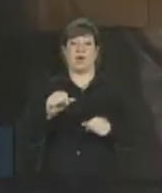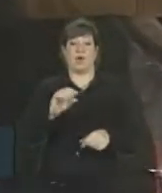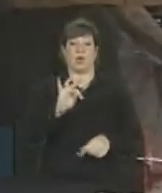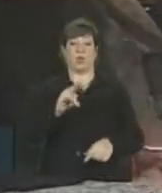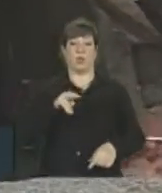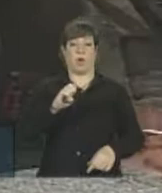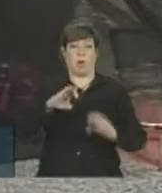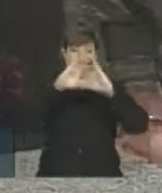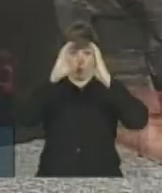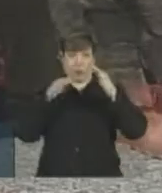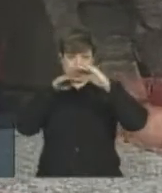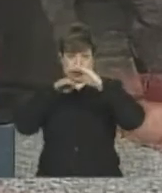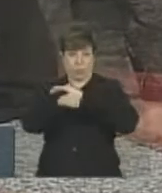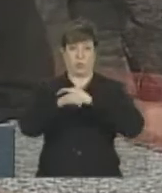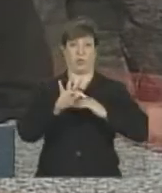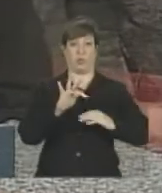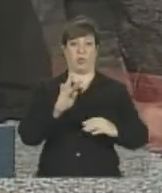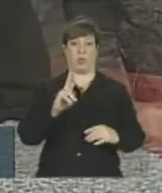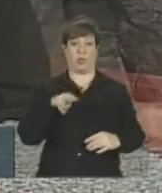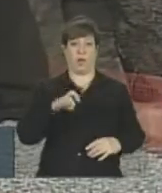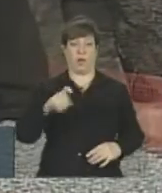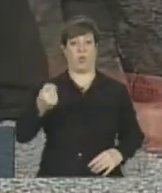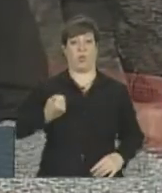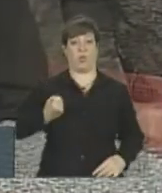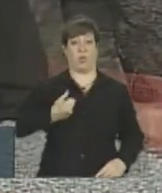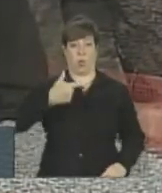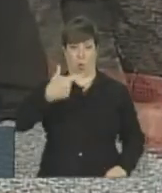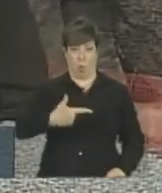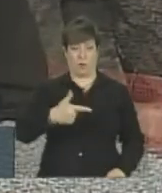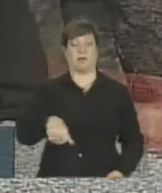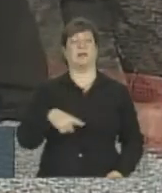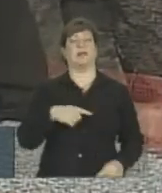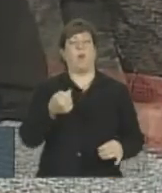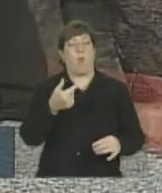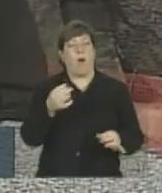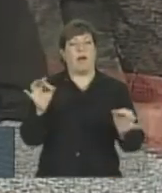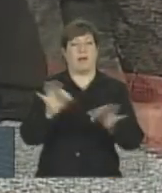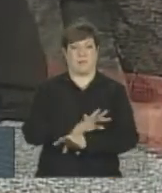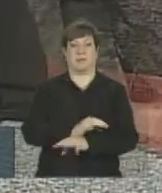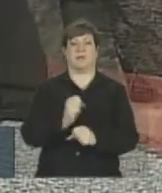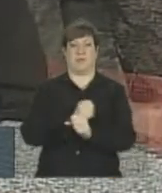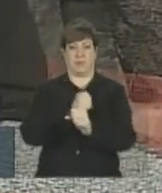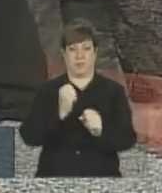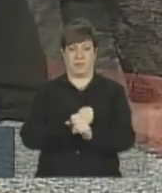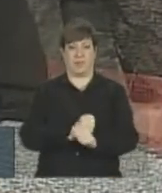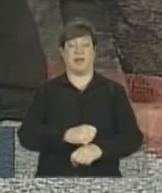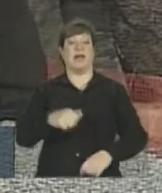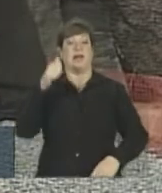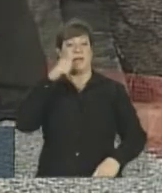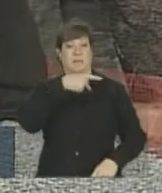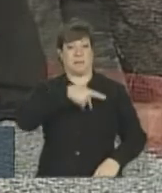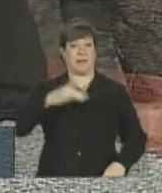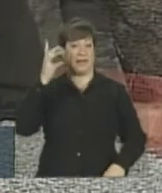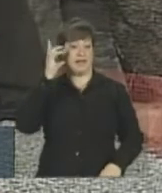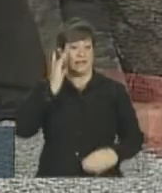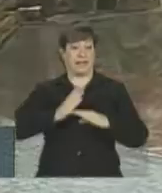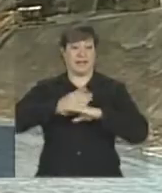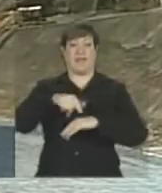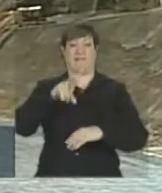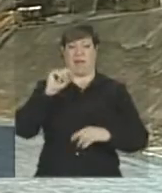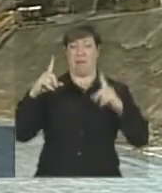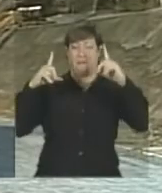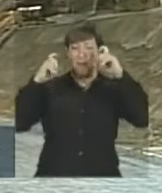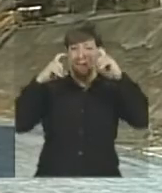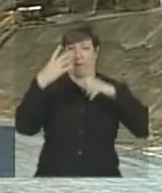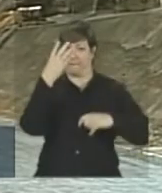2, o túnel 2, que está em fase final de construção. Na entrada do túnel, a presidenta Dilma vai fazer uma foto